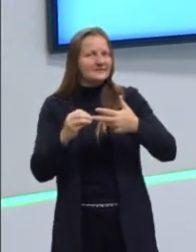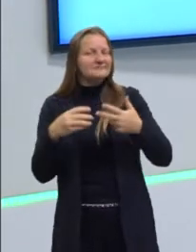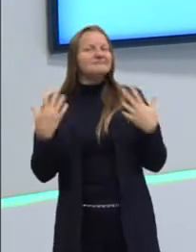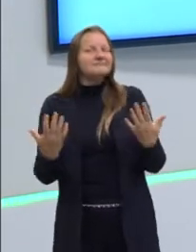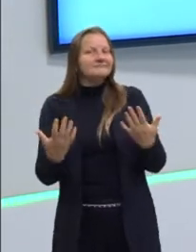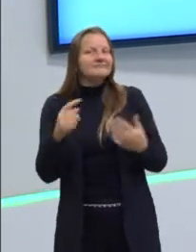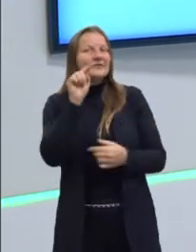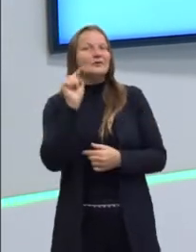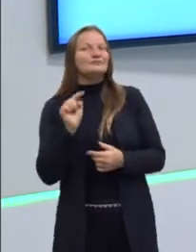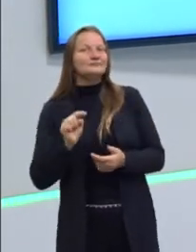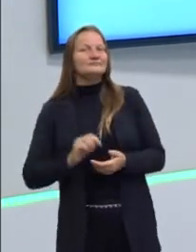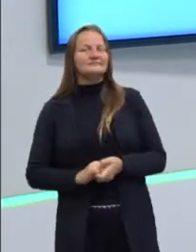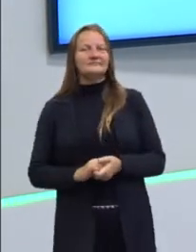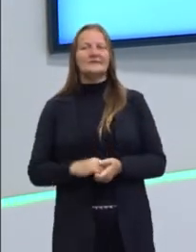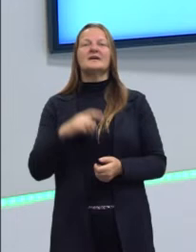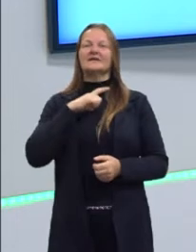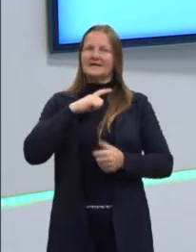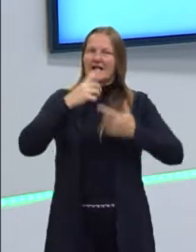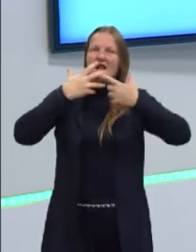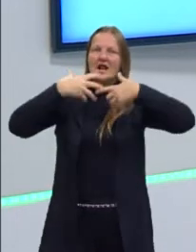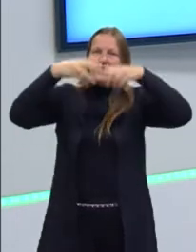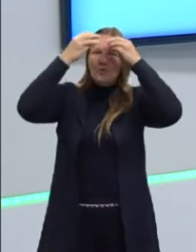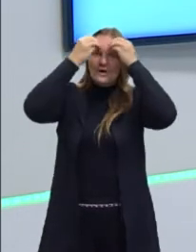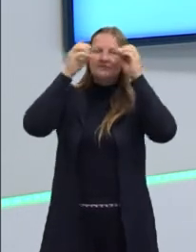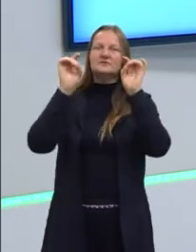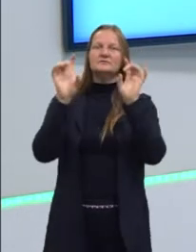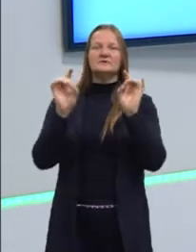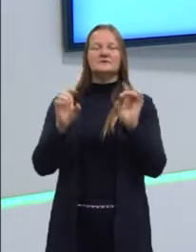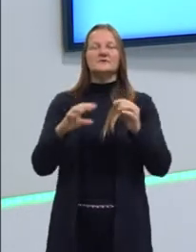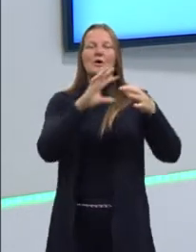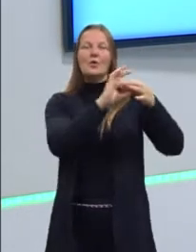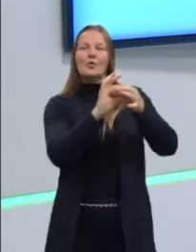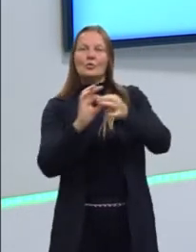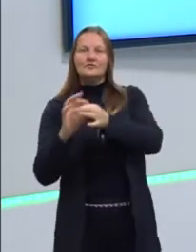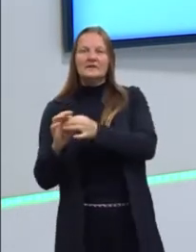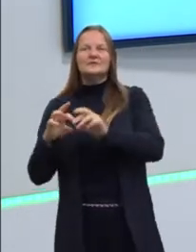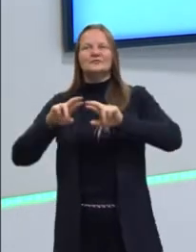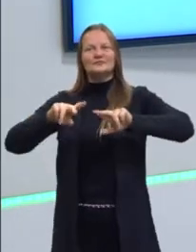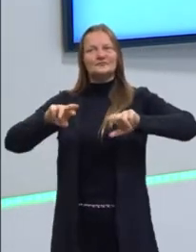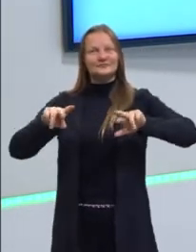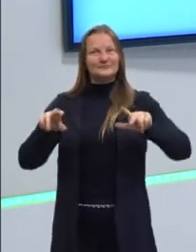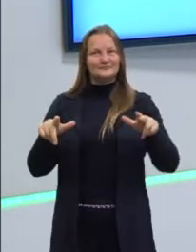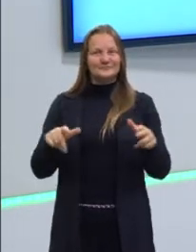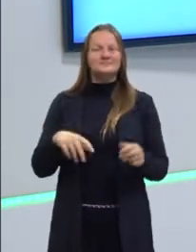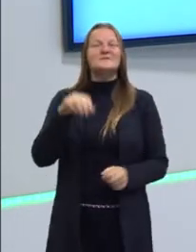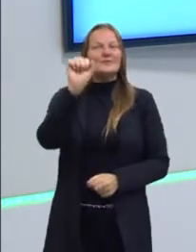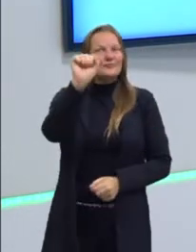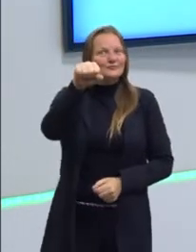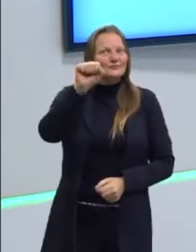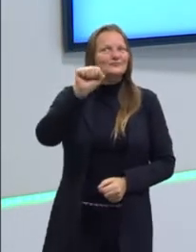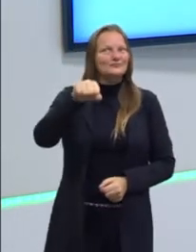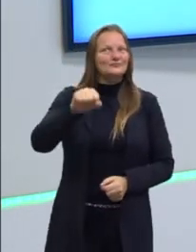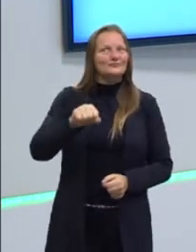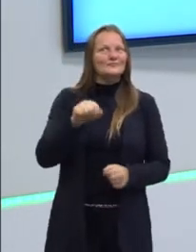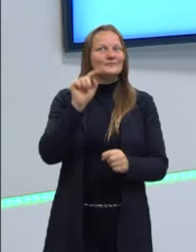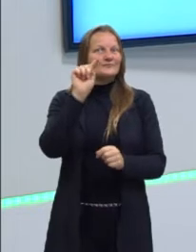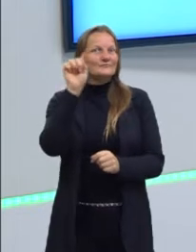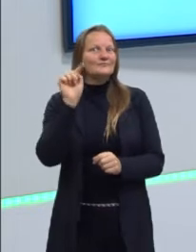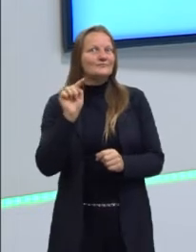E nós temos linguagens específicas para contextos específicos. Essa que é a questão.